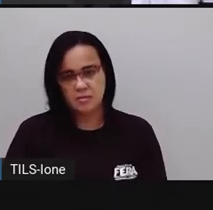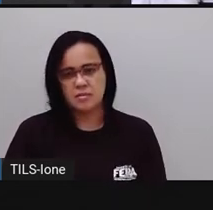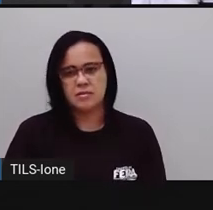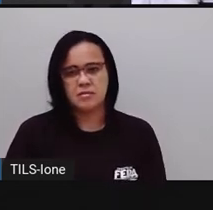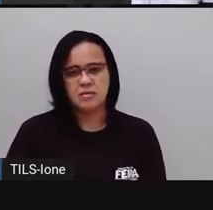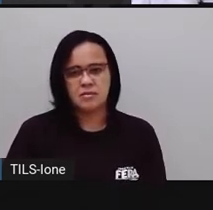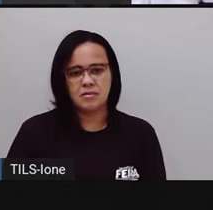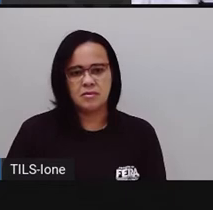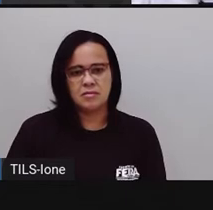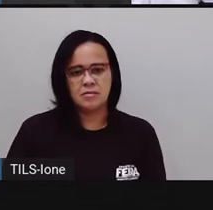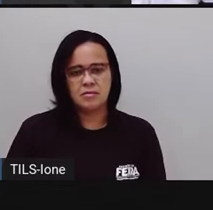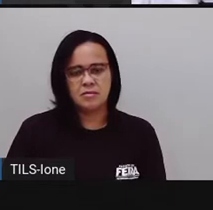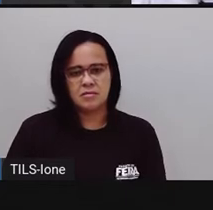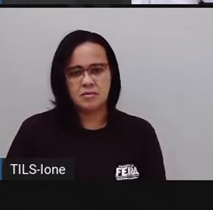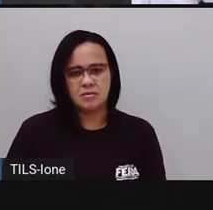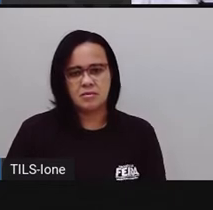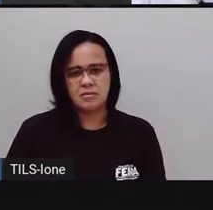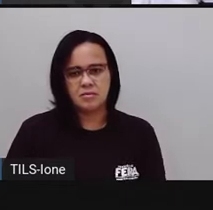Pronto.